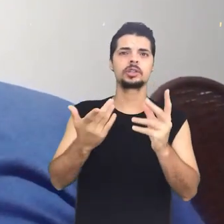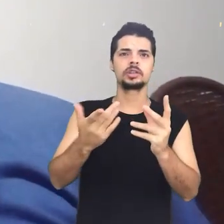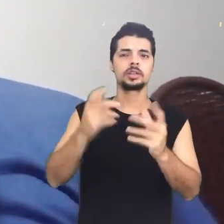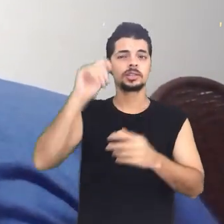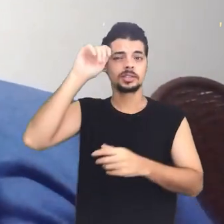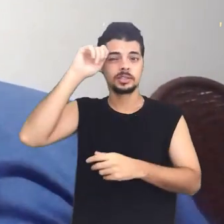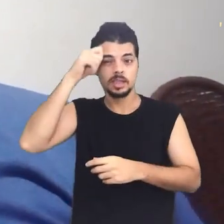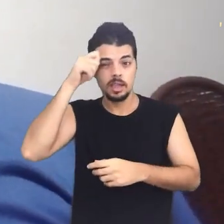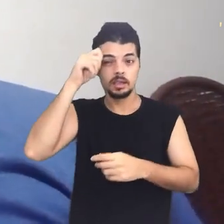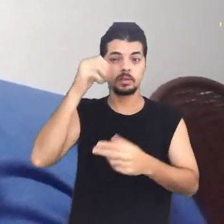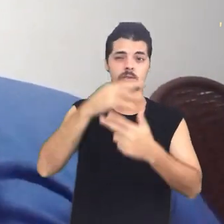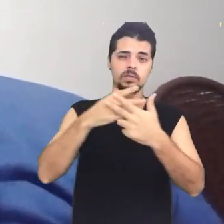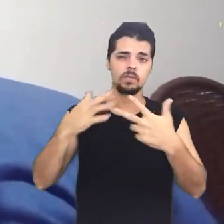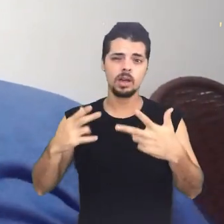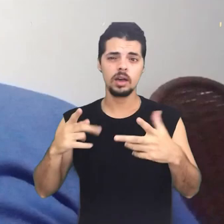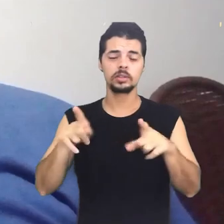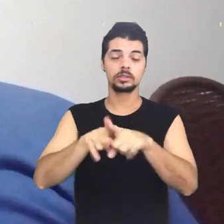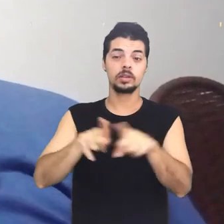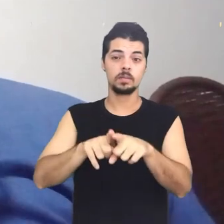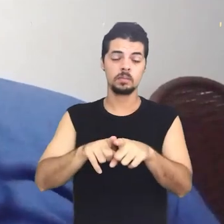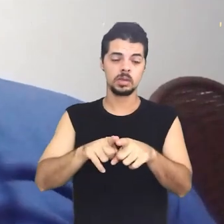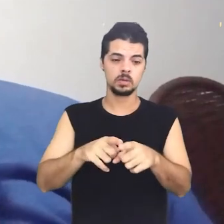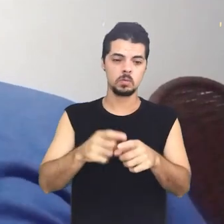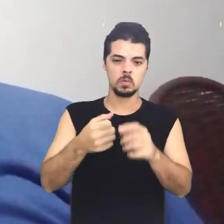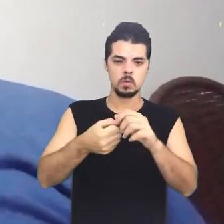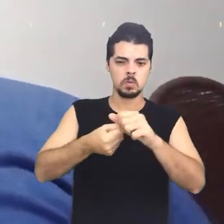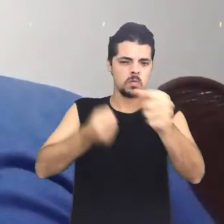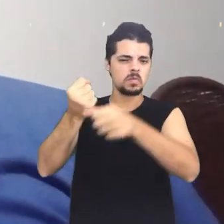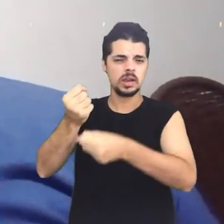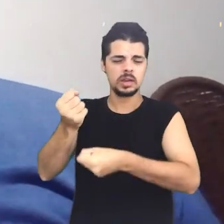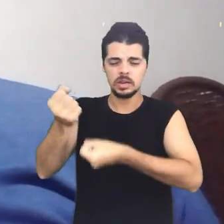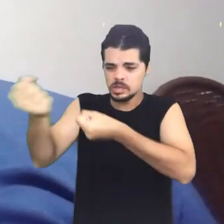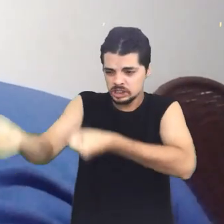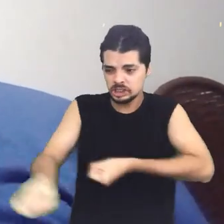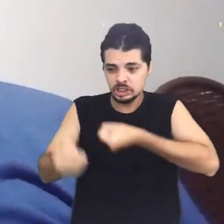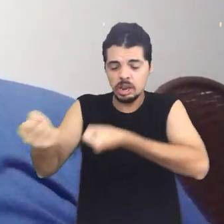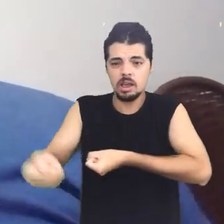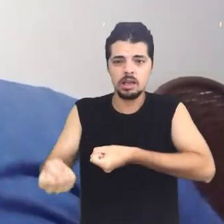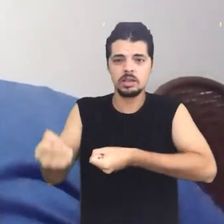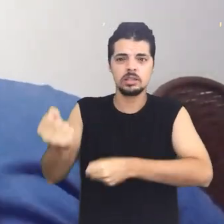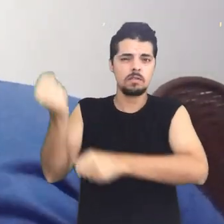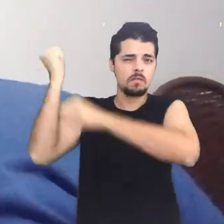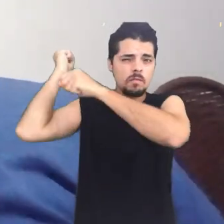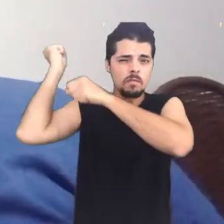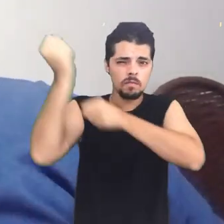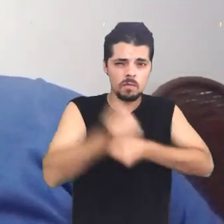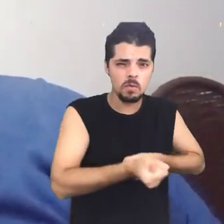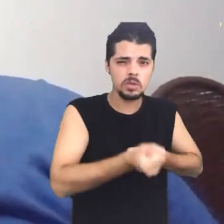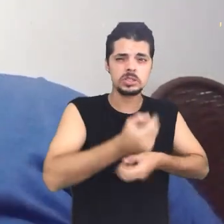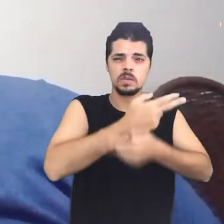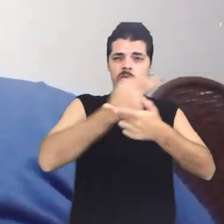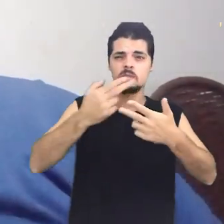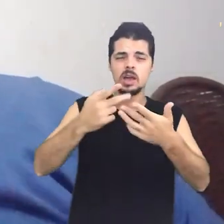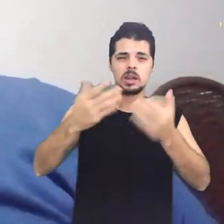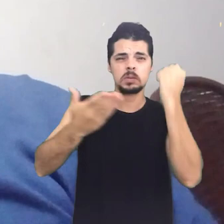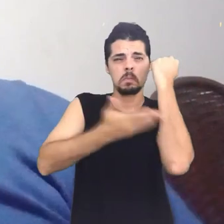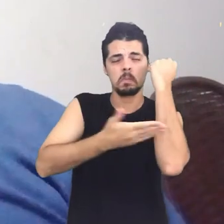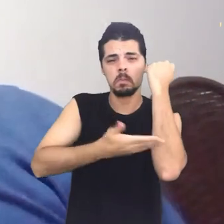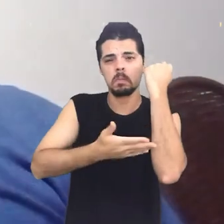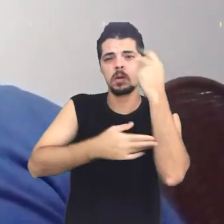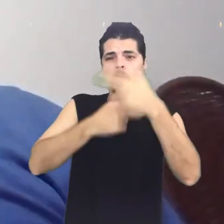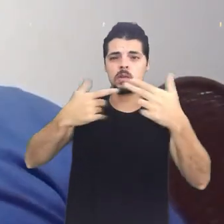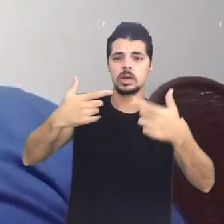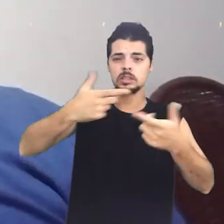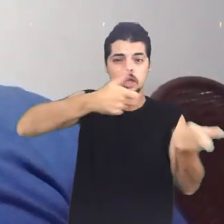armados de paus, foice, facões, espingardas, invadiram a paróquia da